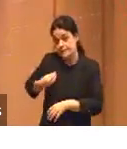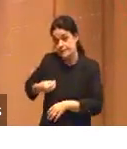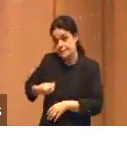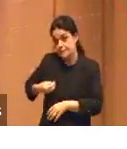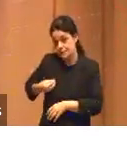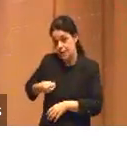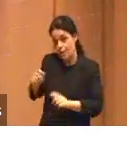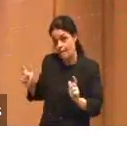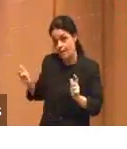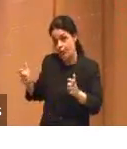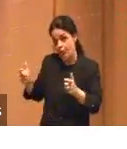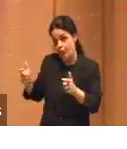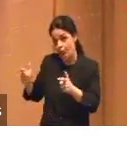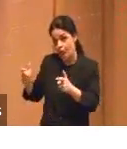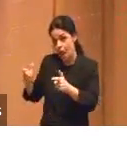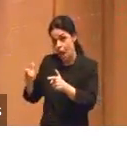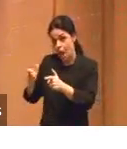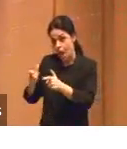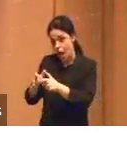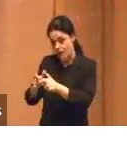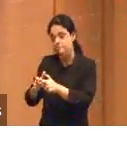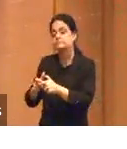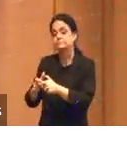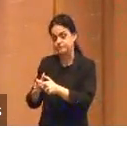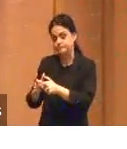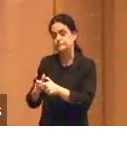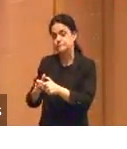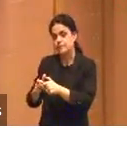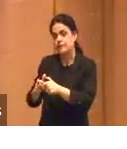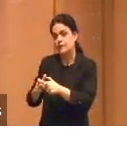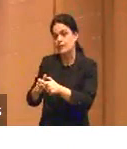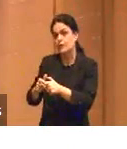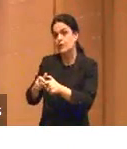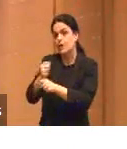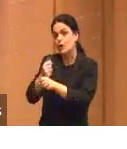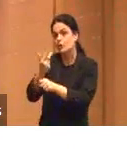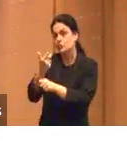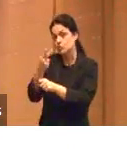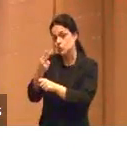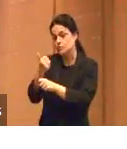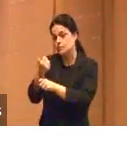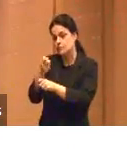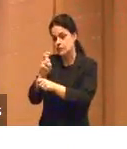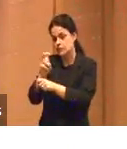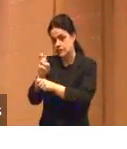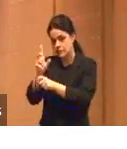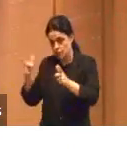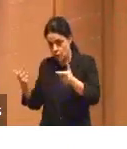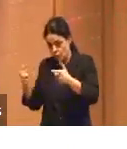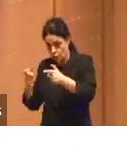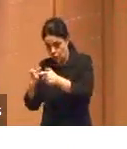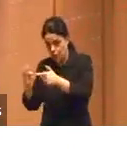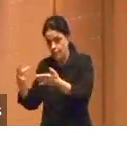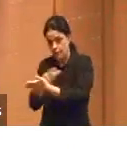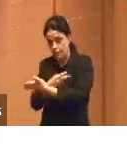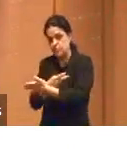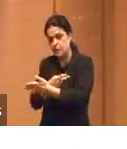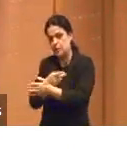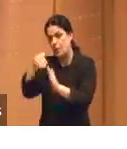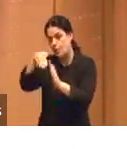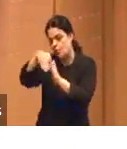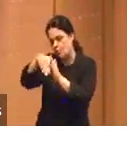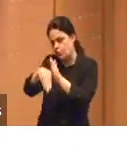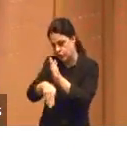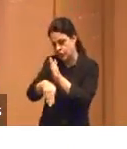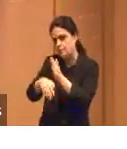derrocada aí, e aí vai só esticar essa curvinha, a gente sabe que no ano passado, então, a educação à